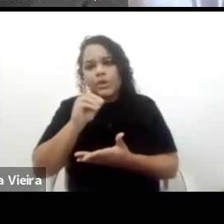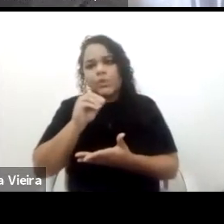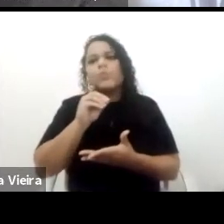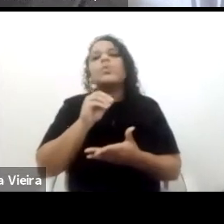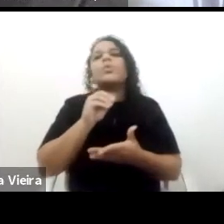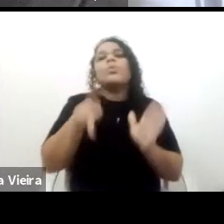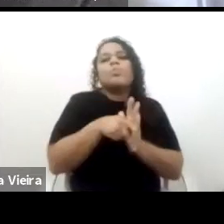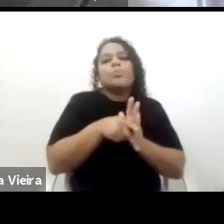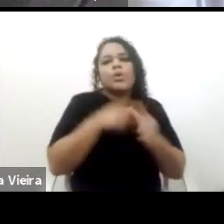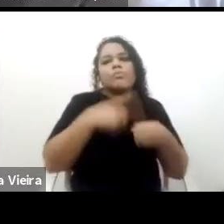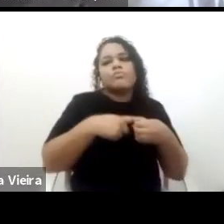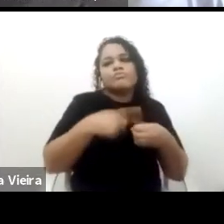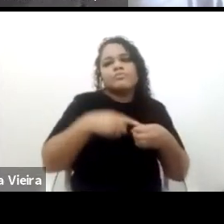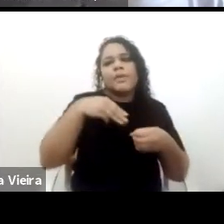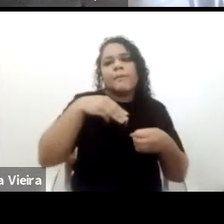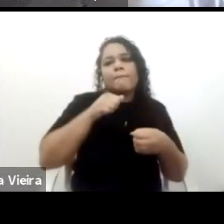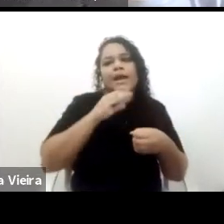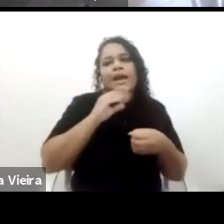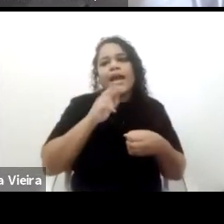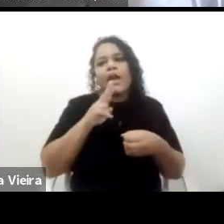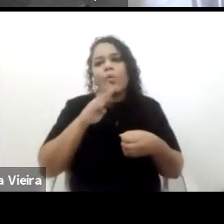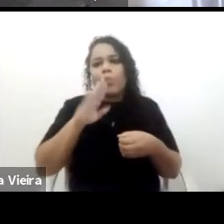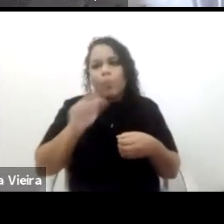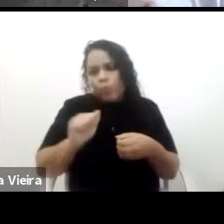sei se eu respondi, acho que foi isso.